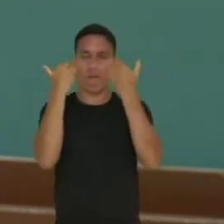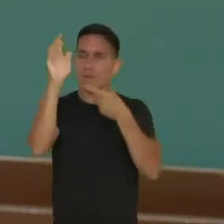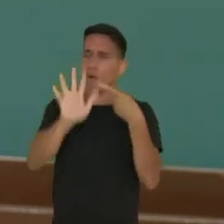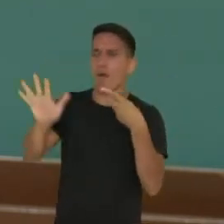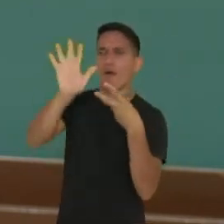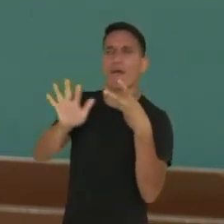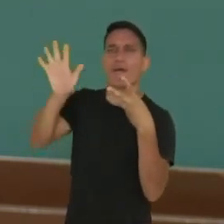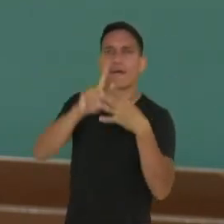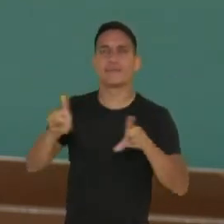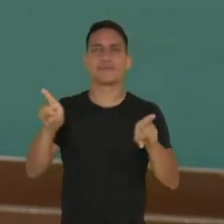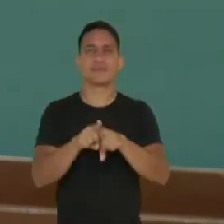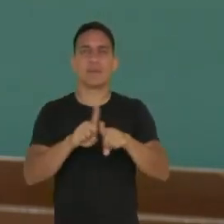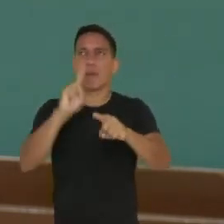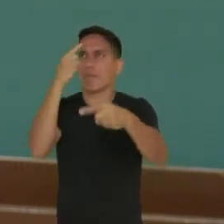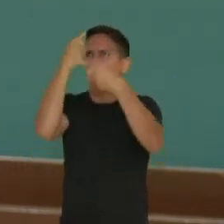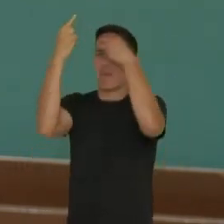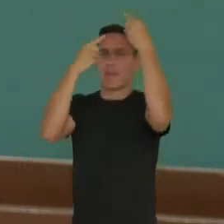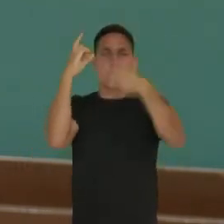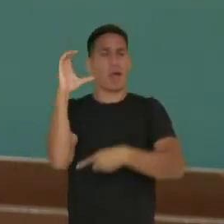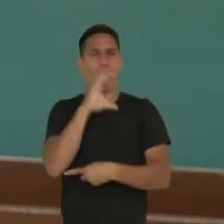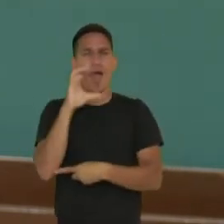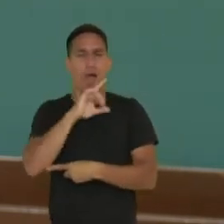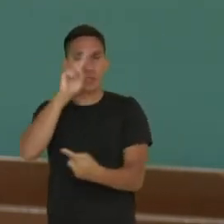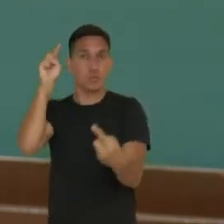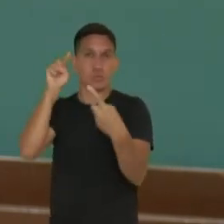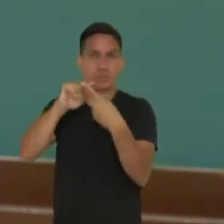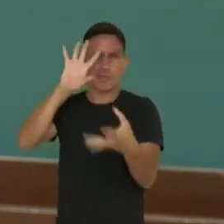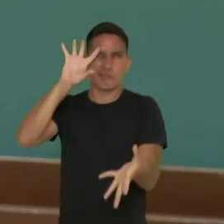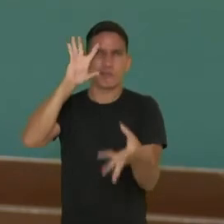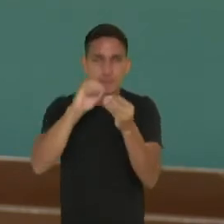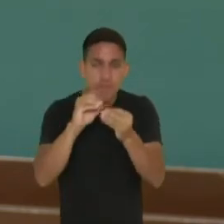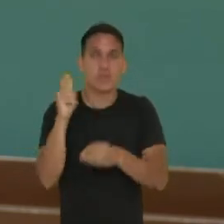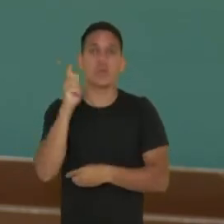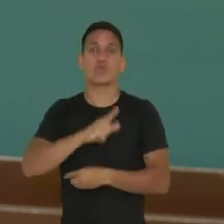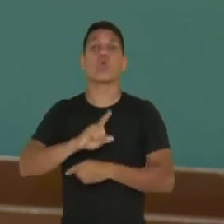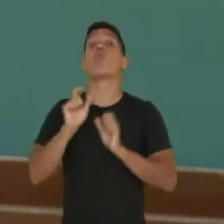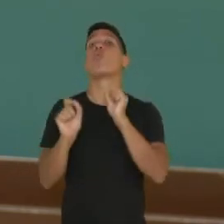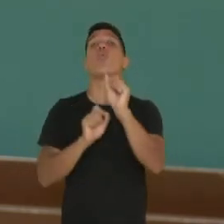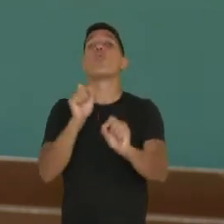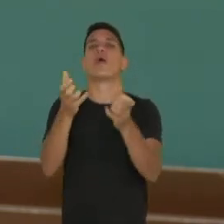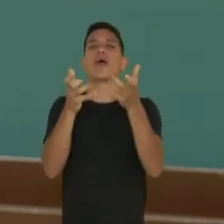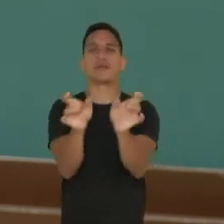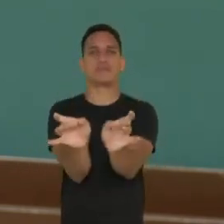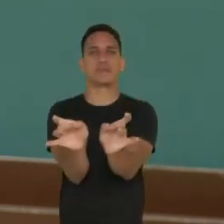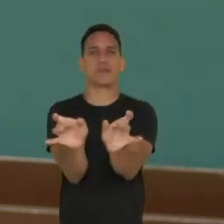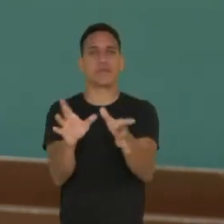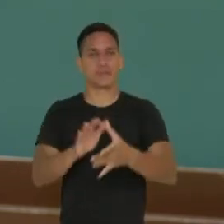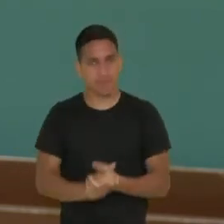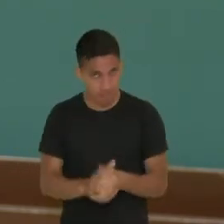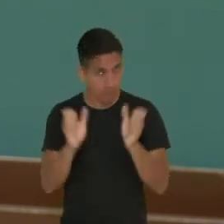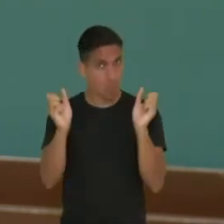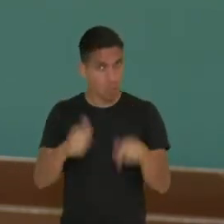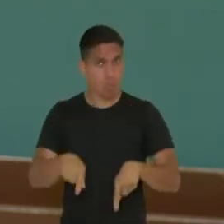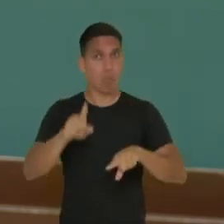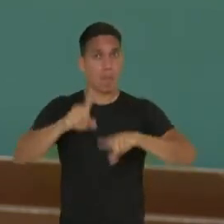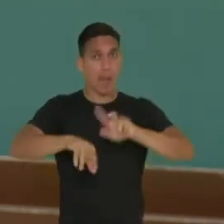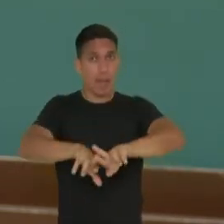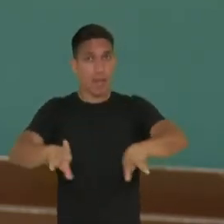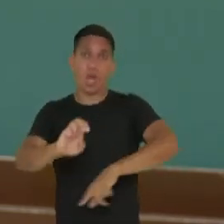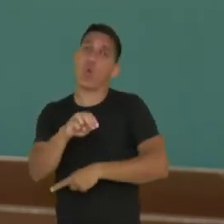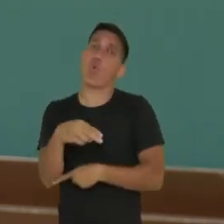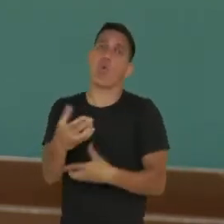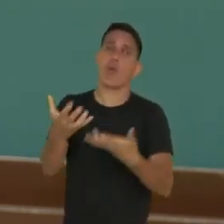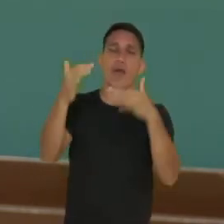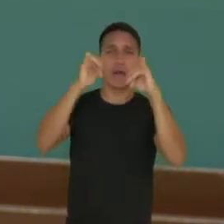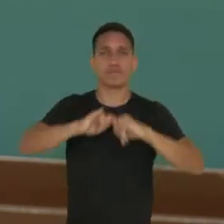ideias rápidas, objetivas do produto que é o qual ele quer vender, seja ele do produto ou da campanha que